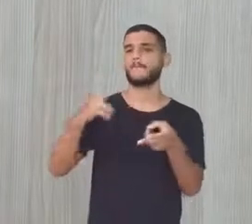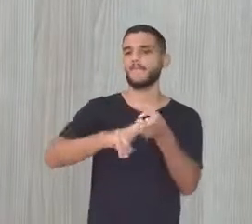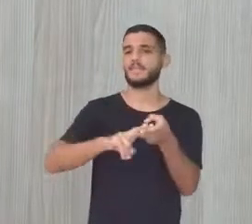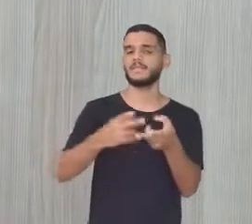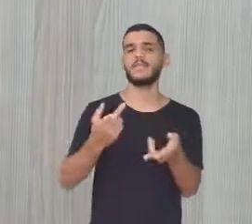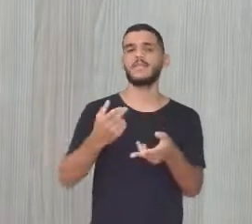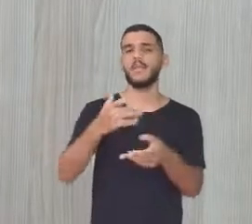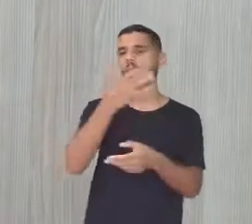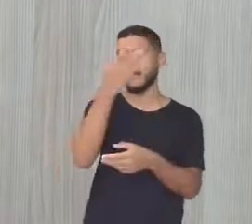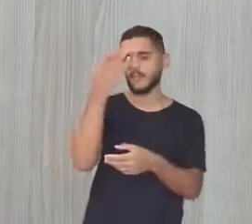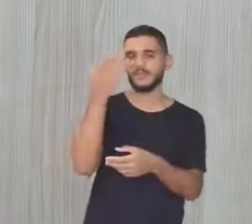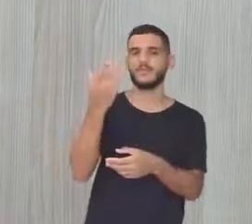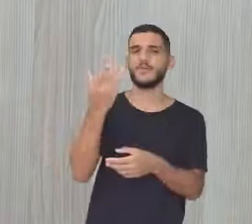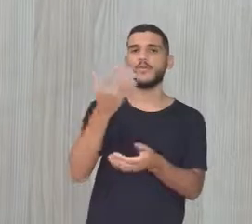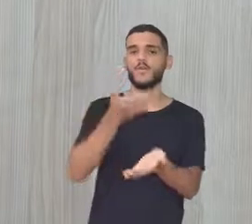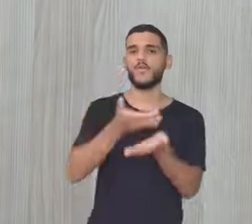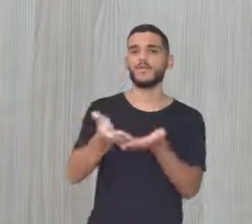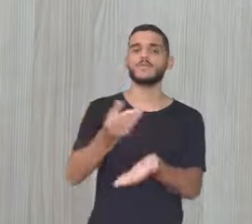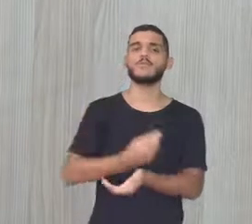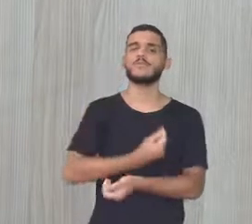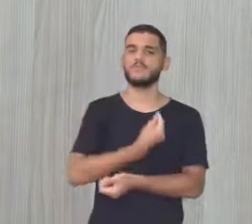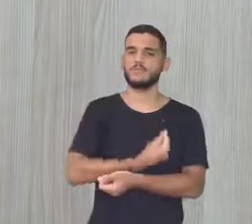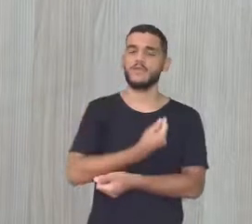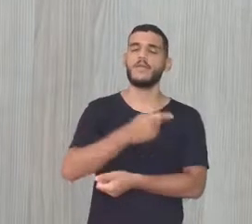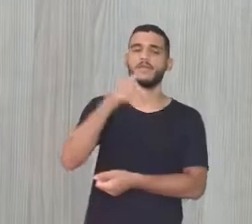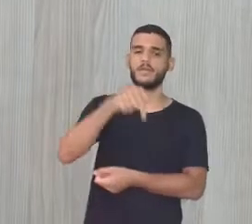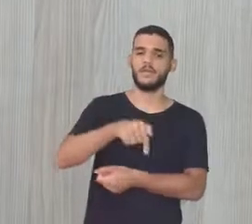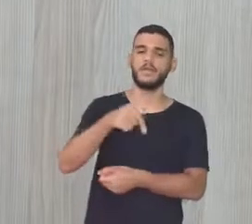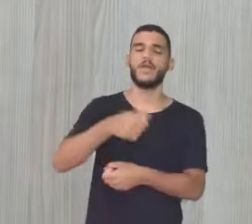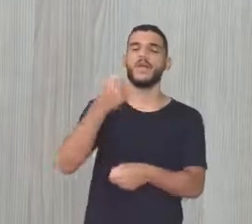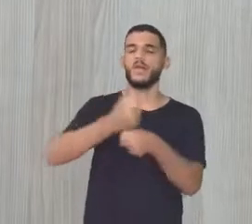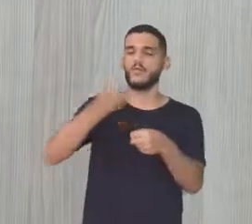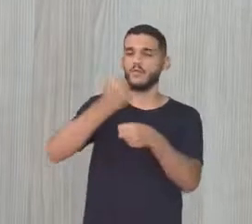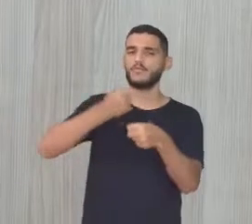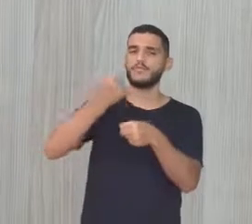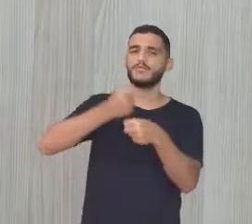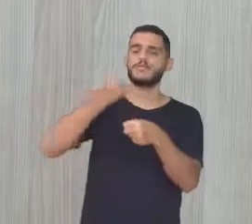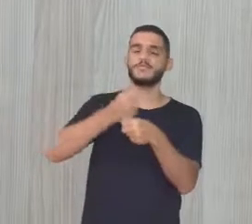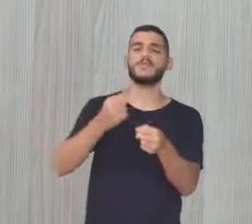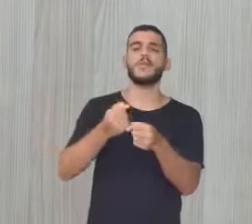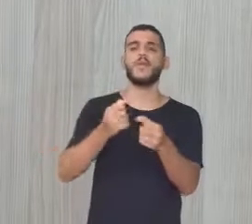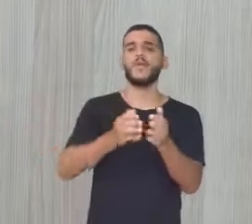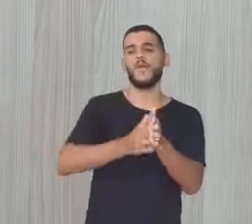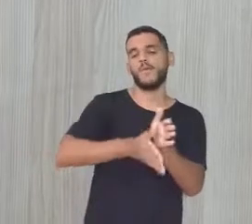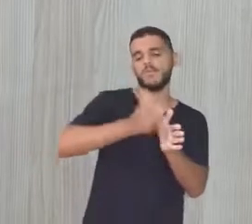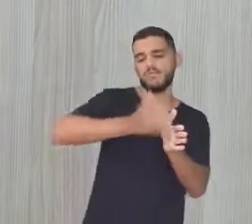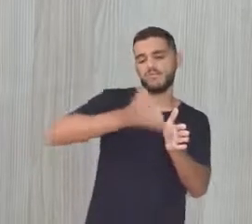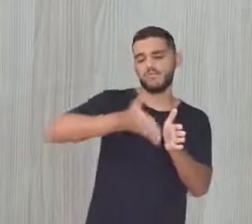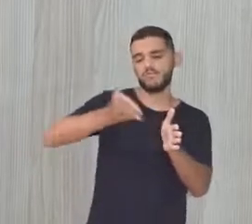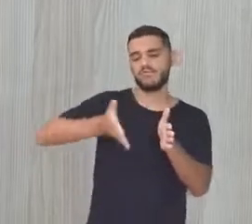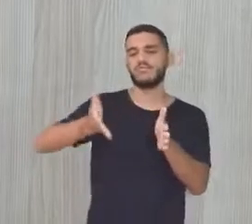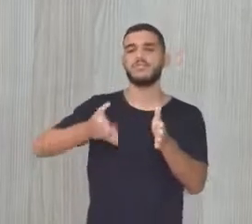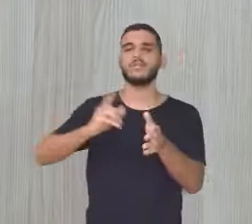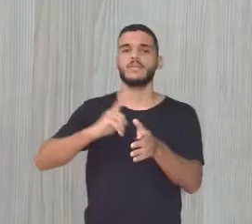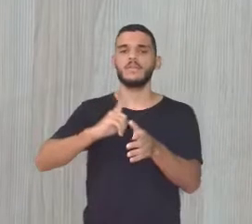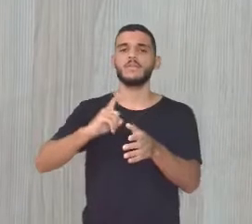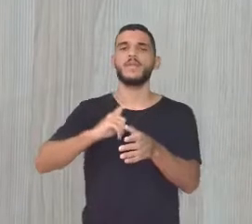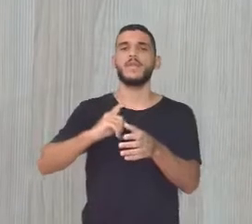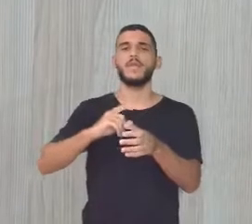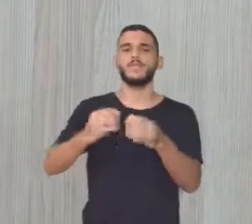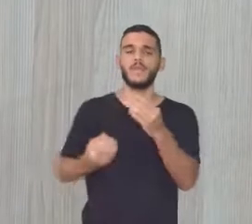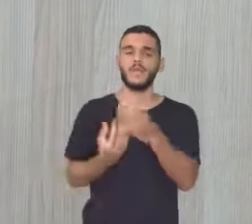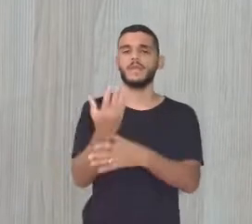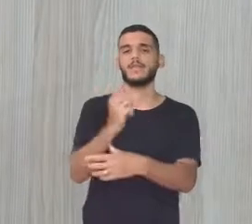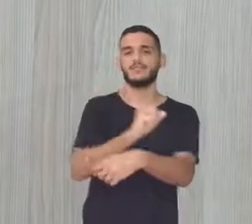começou As pessoas habitando Morando ali As construções O processo mesmo De urbanizar A